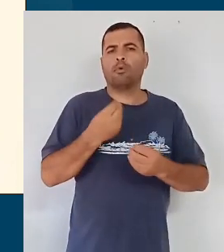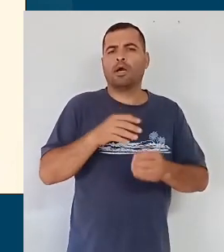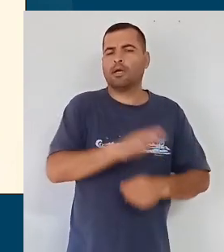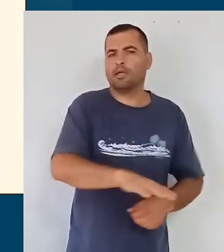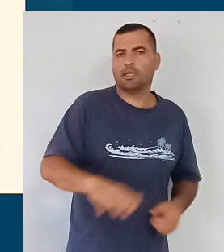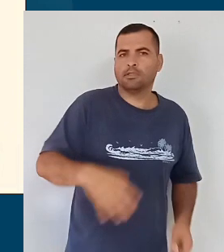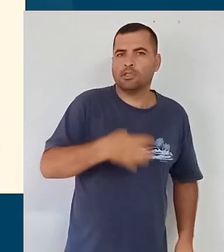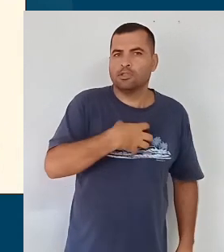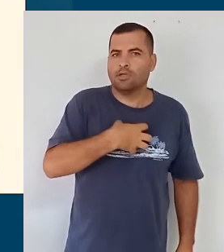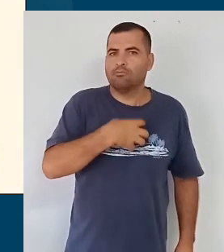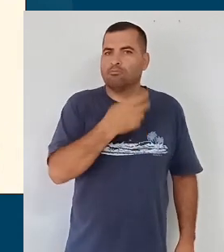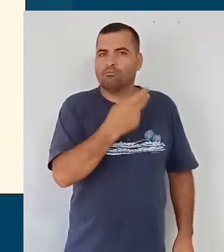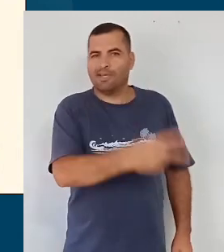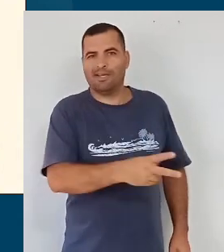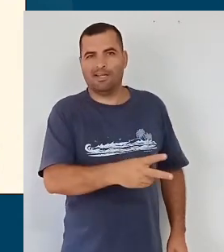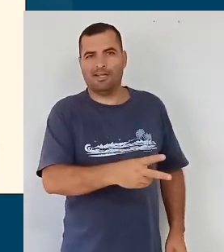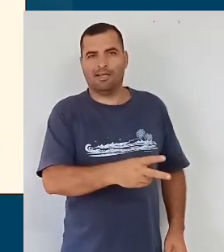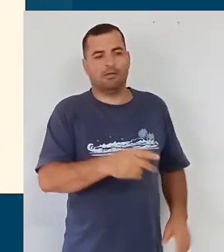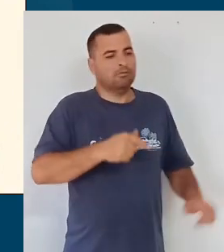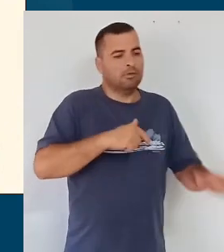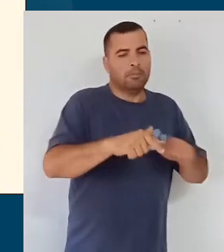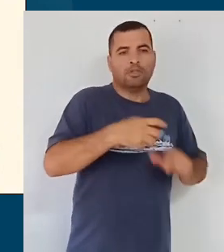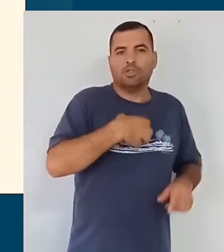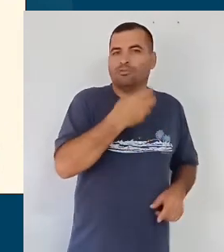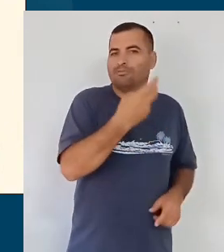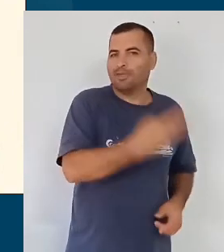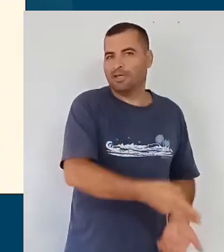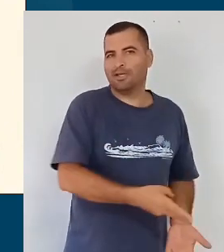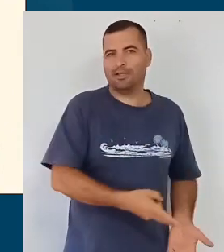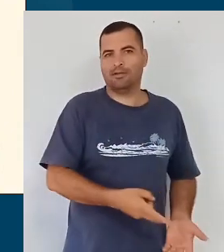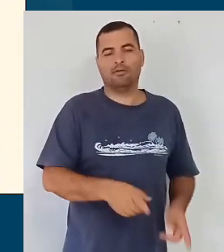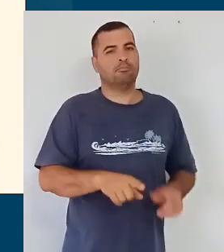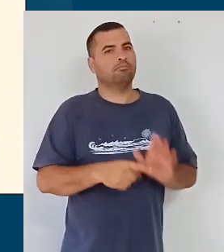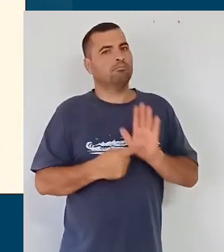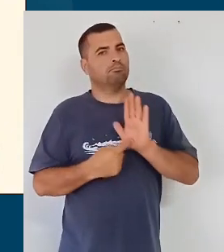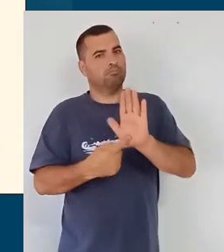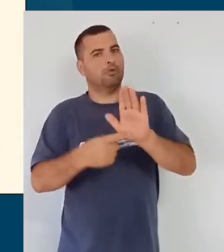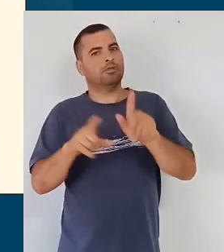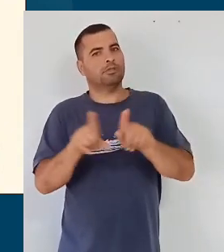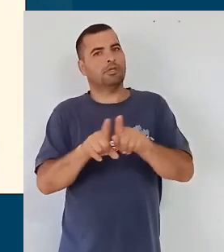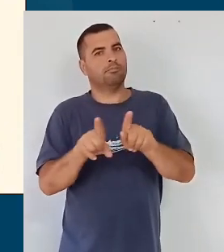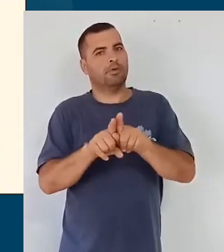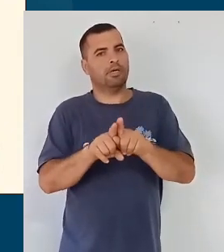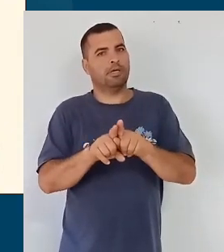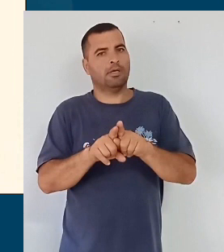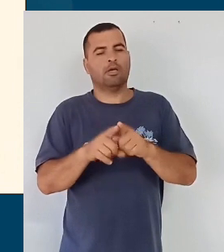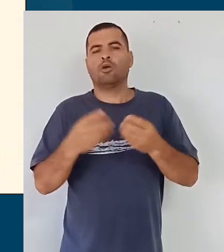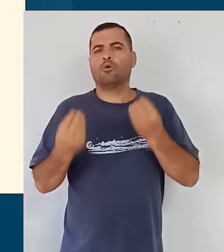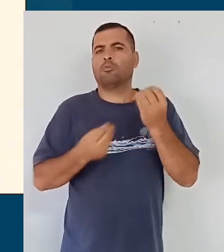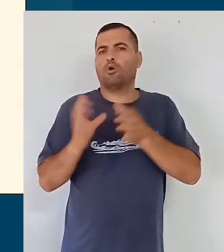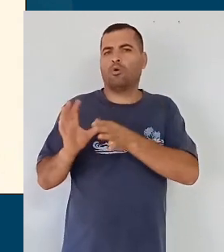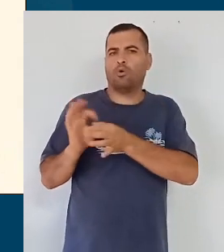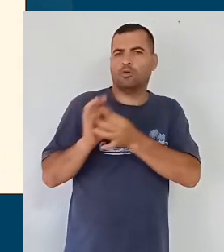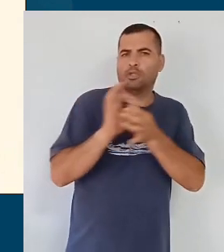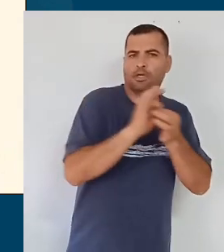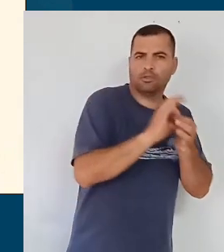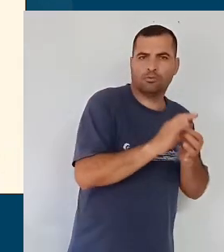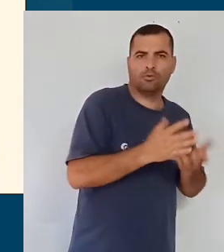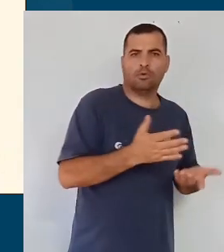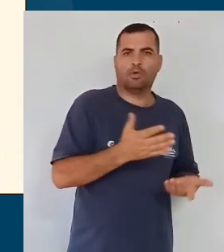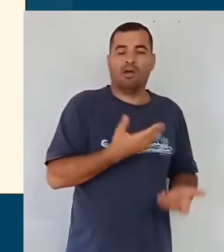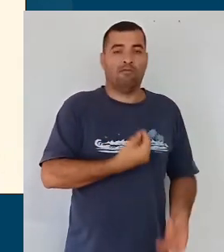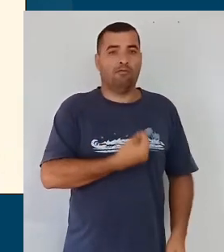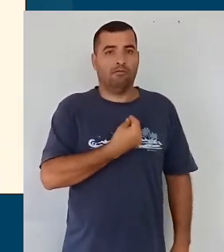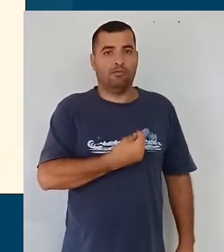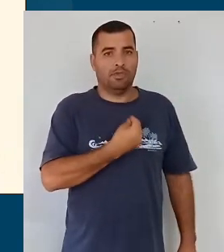como a criança é. Eles também devem traduzir-se na organização do contexto e da prática cotidiana,